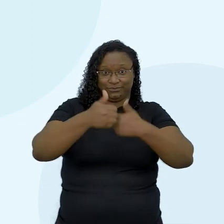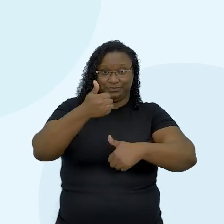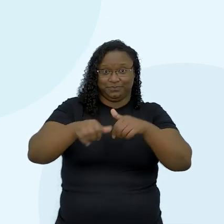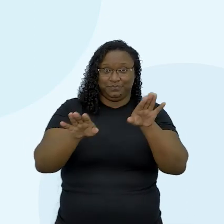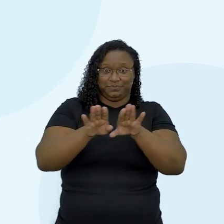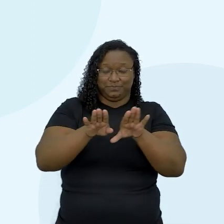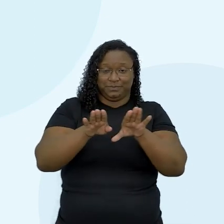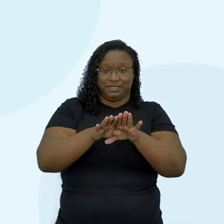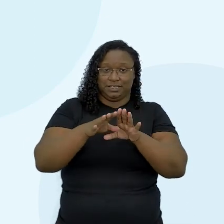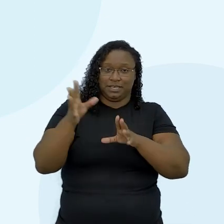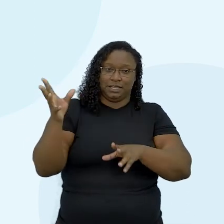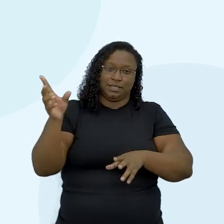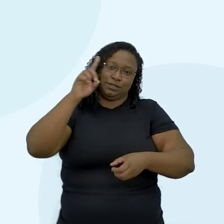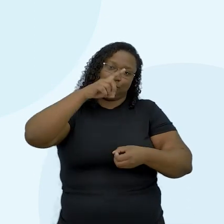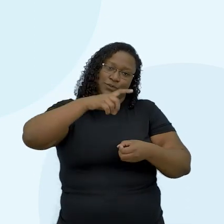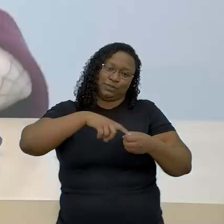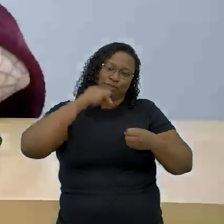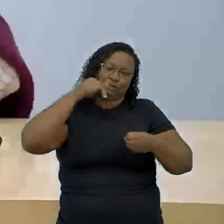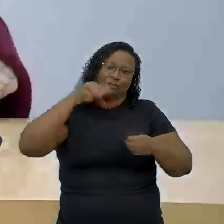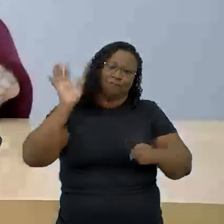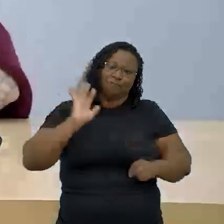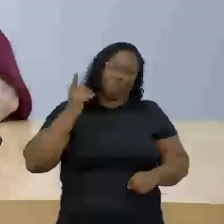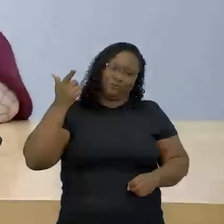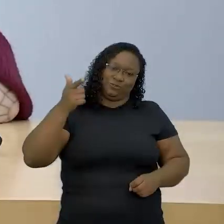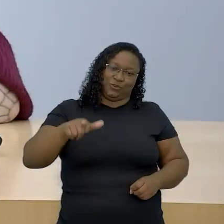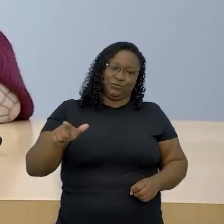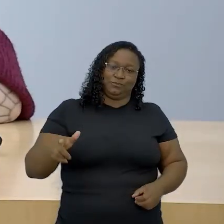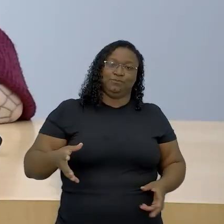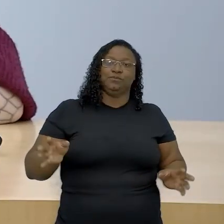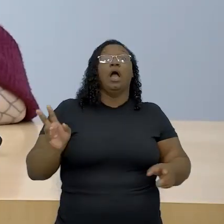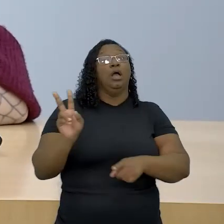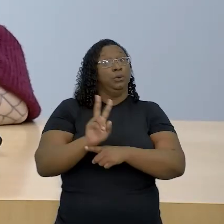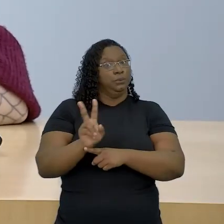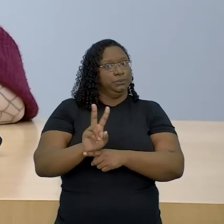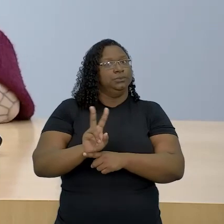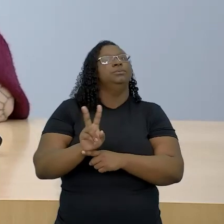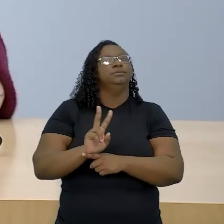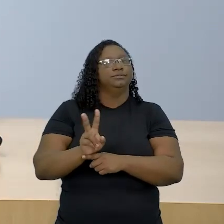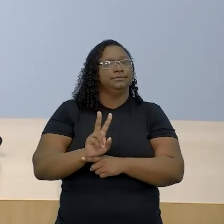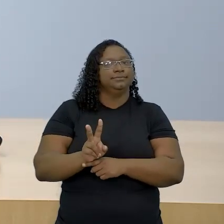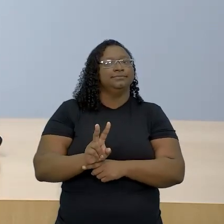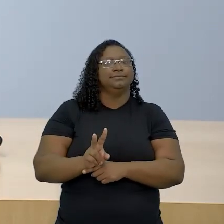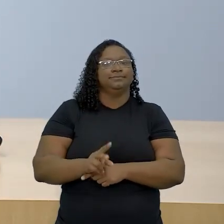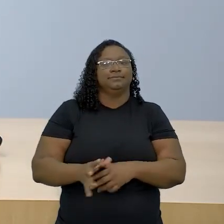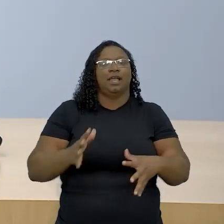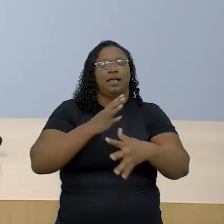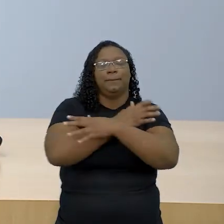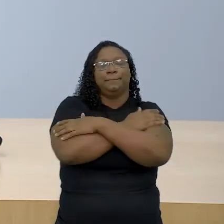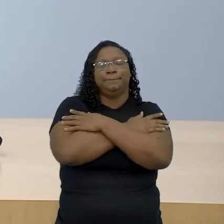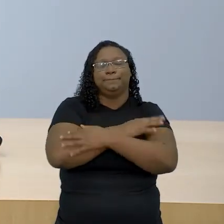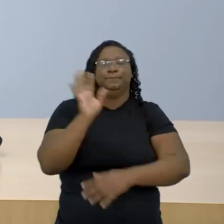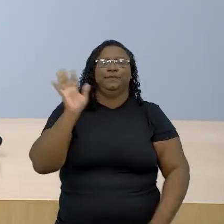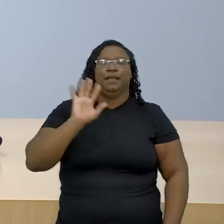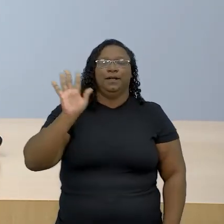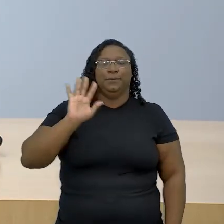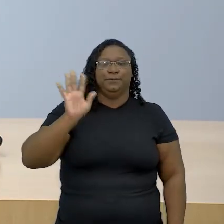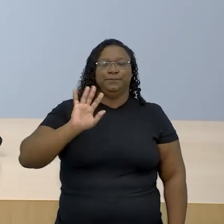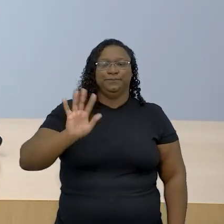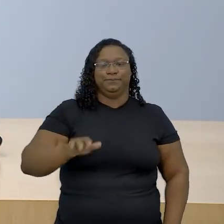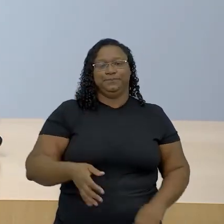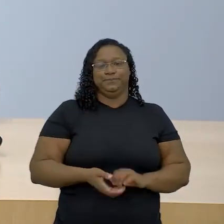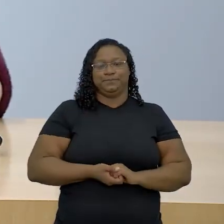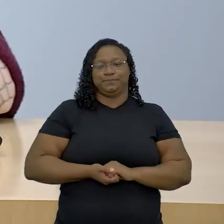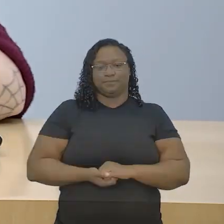breve estaremos juntas e juntos novamente. Cuidem-se muito. E um grande, grande abraço. Tchau, tchau.